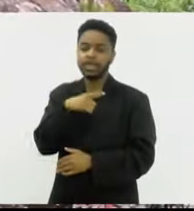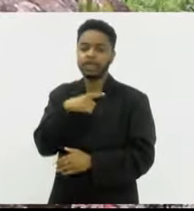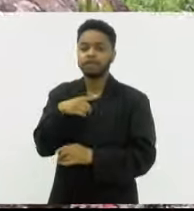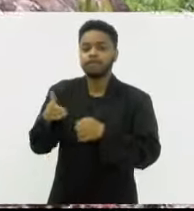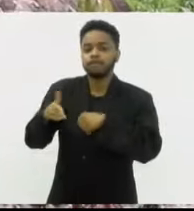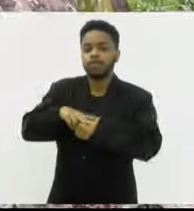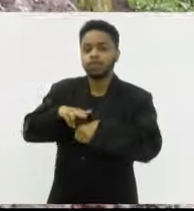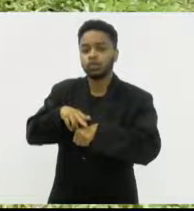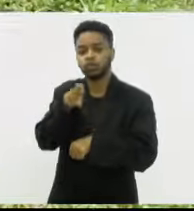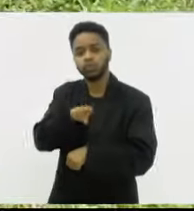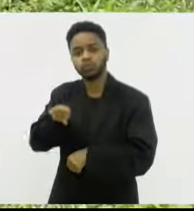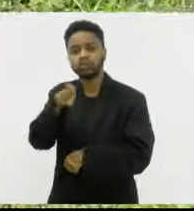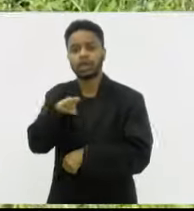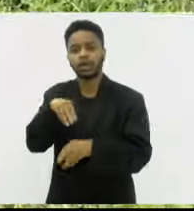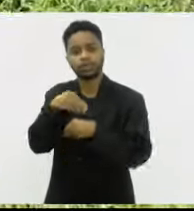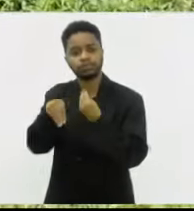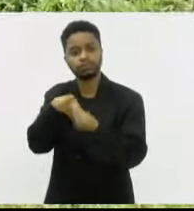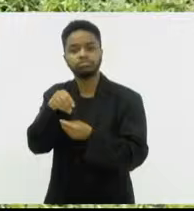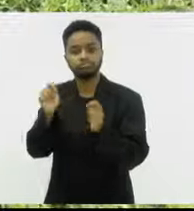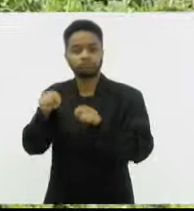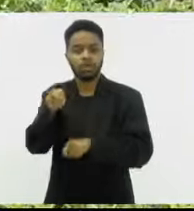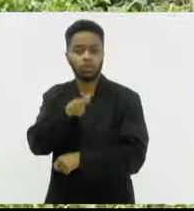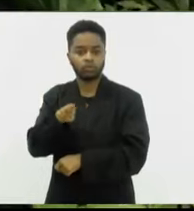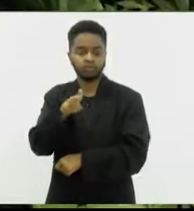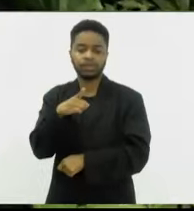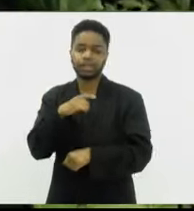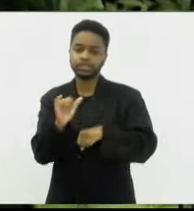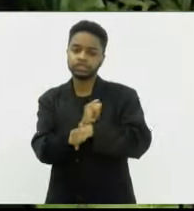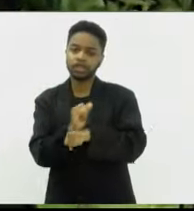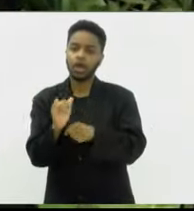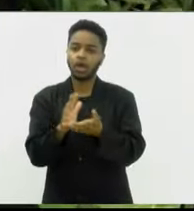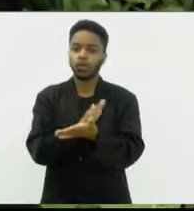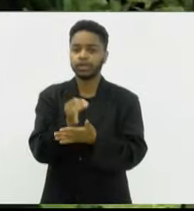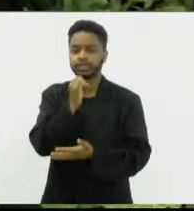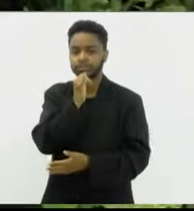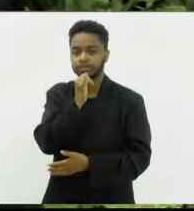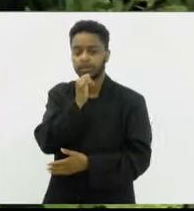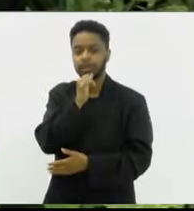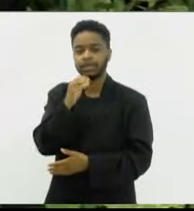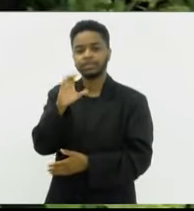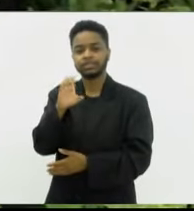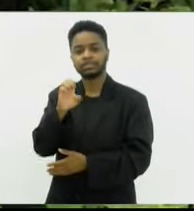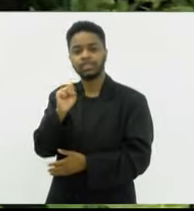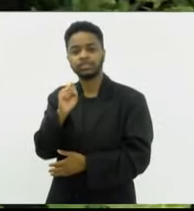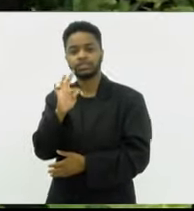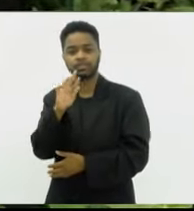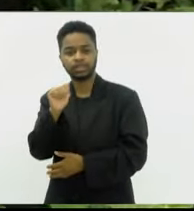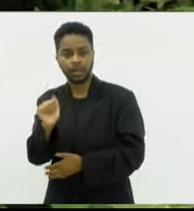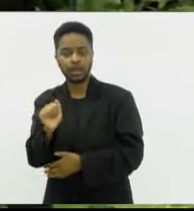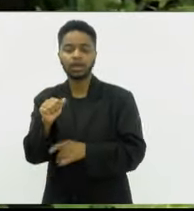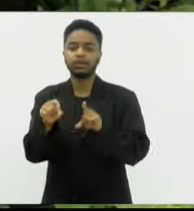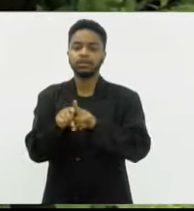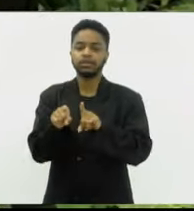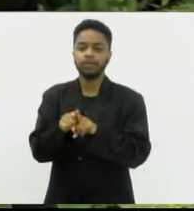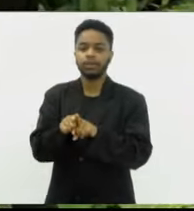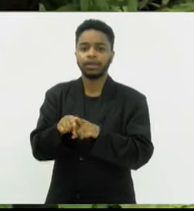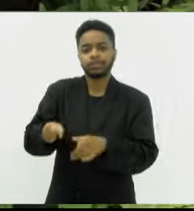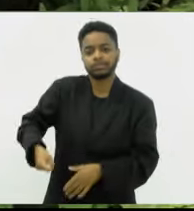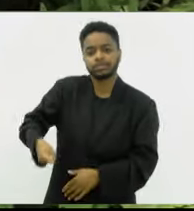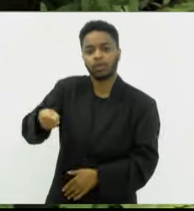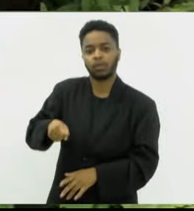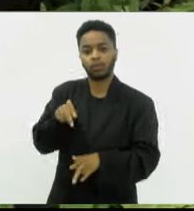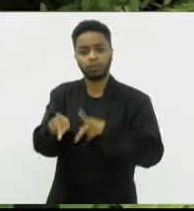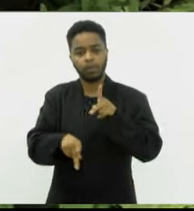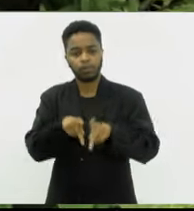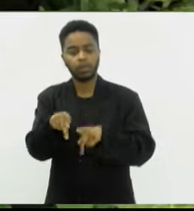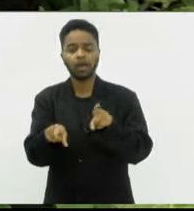é uma cinza, cal. E a gente traçou algumas estratégias, como cestas agroecológicas, o sacolão popular, mas